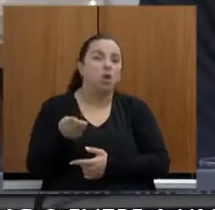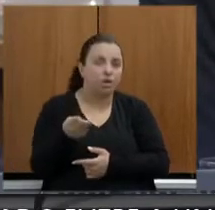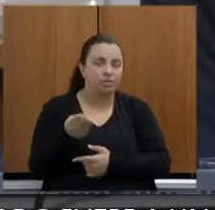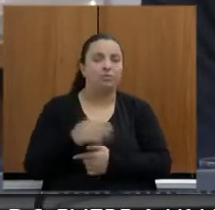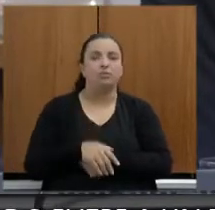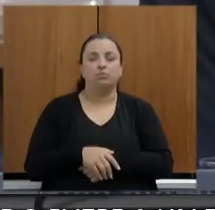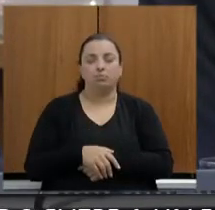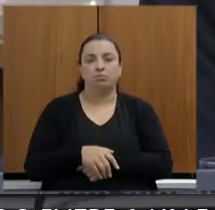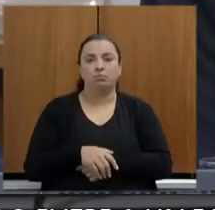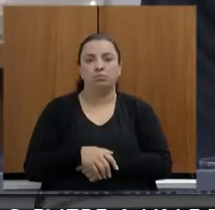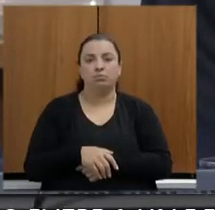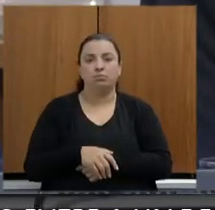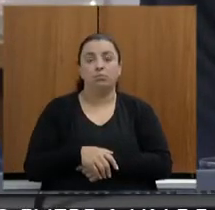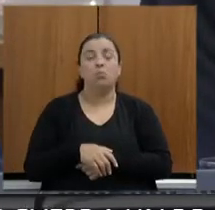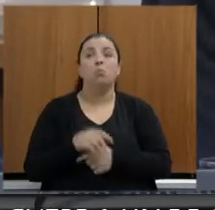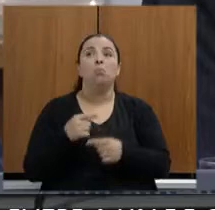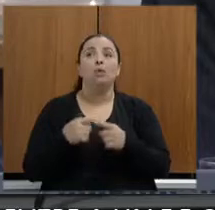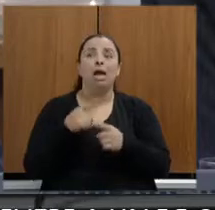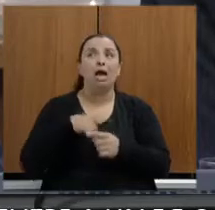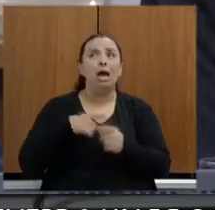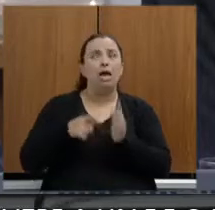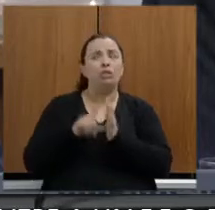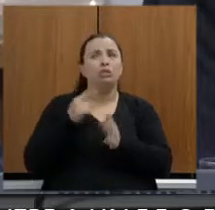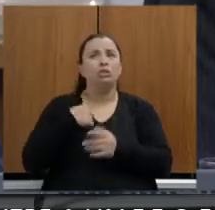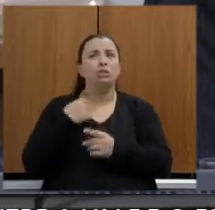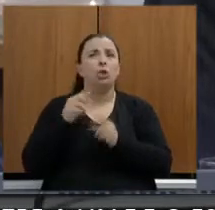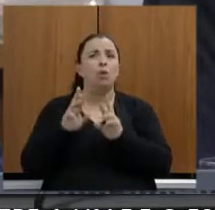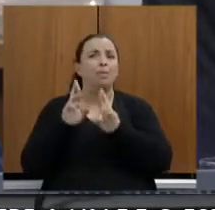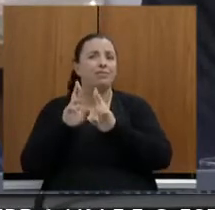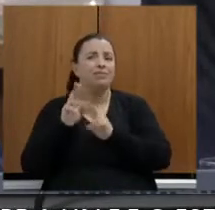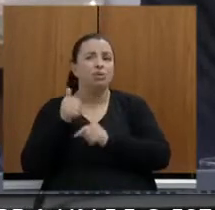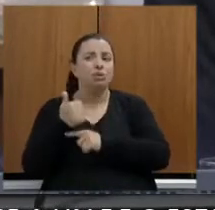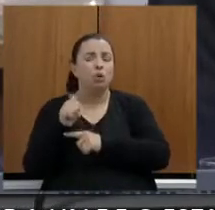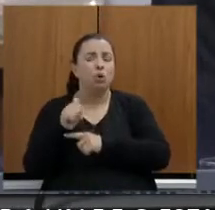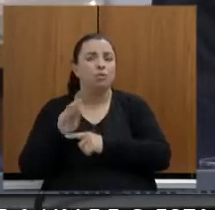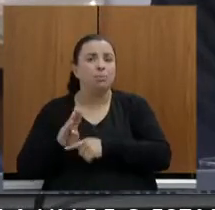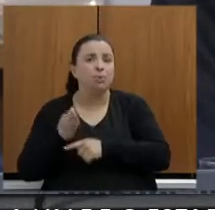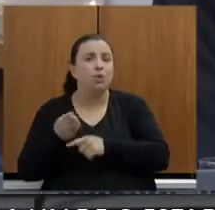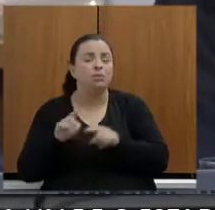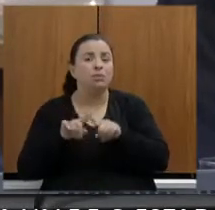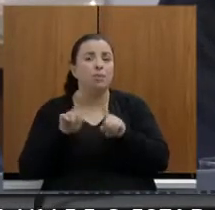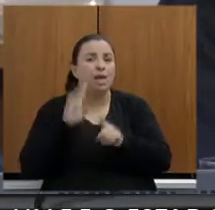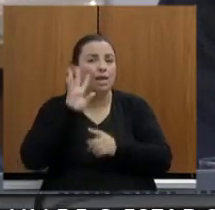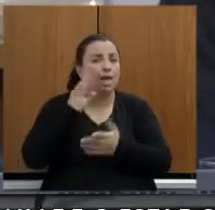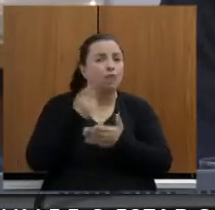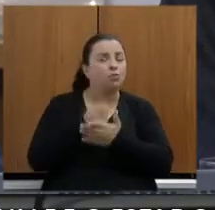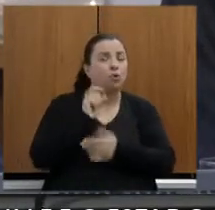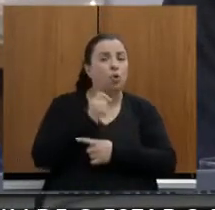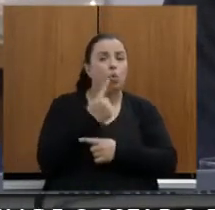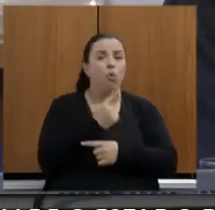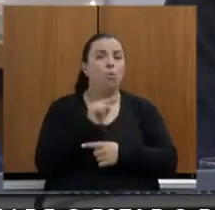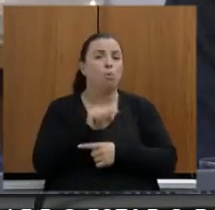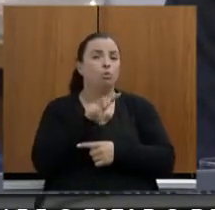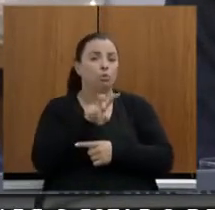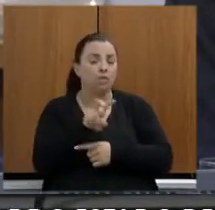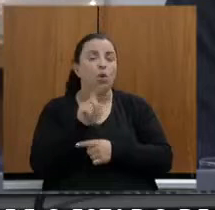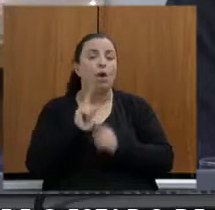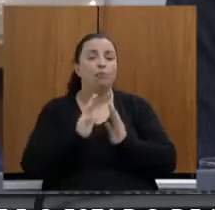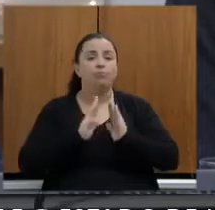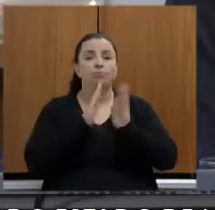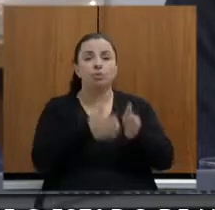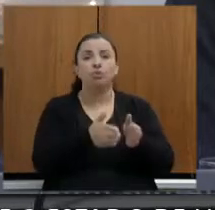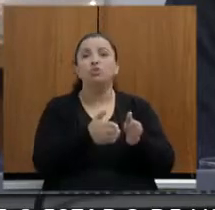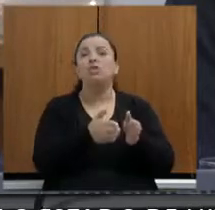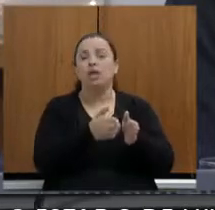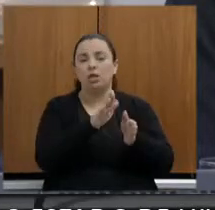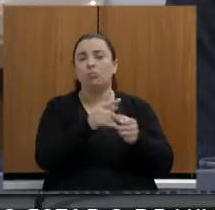havia uma previsão de R$ 11 bilhões, e aí houve a decisão de que R 1,5 bilhões fosse destinado aos municípios. Então,